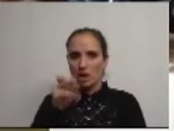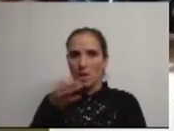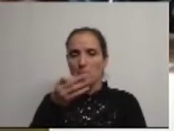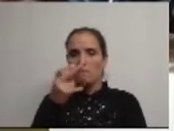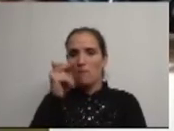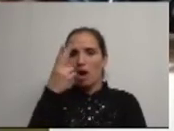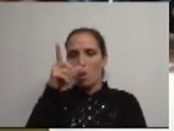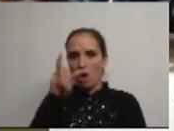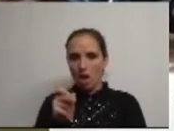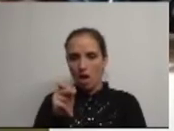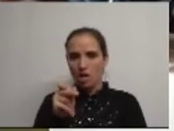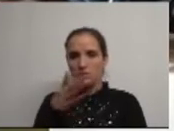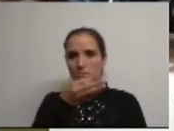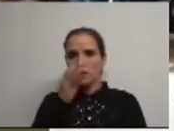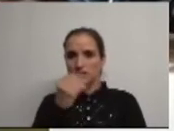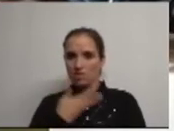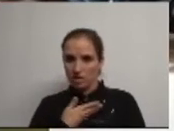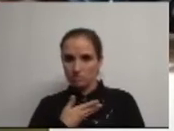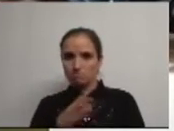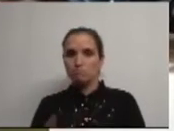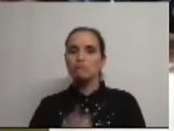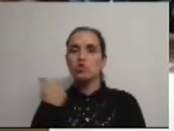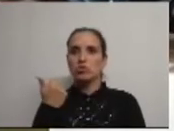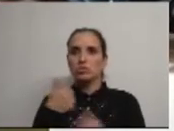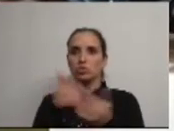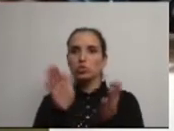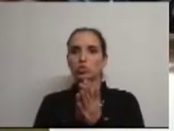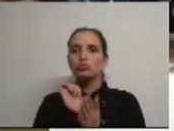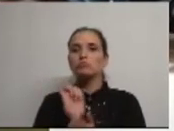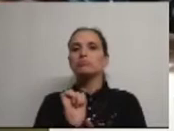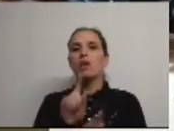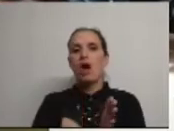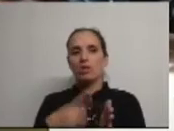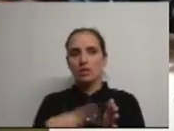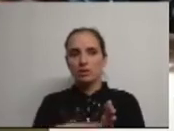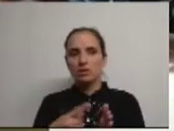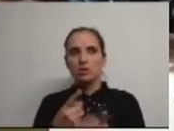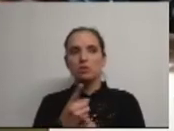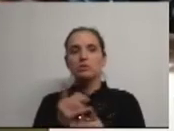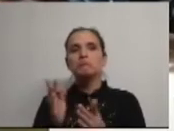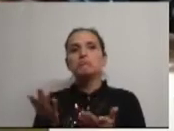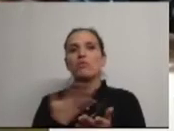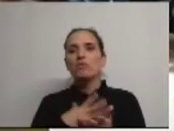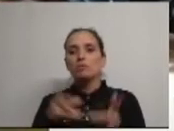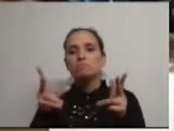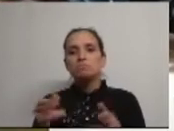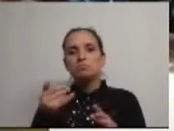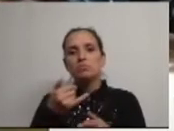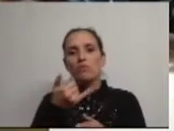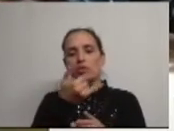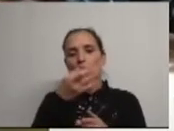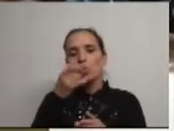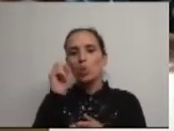PSD, eleita pela coligação Todos Somos Águeda, pelo período de 28 de